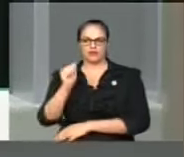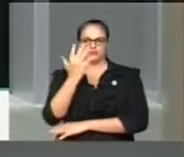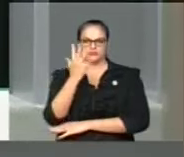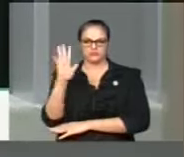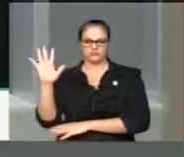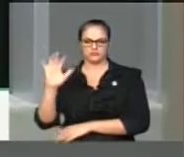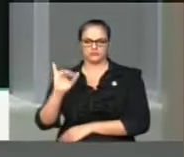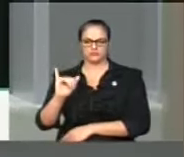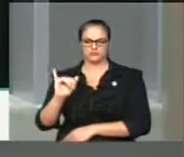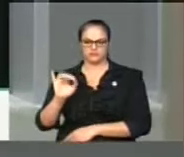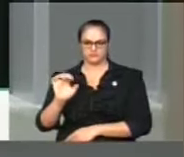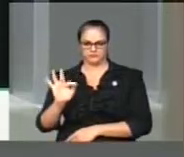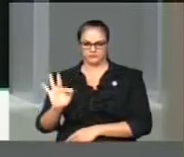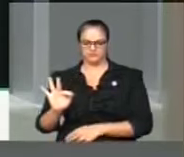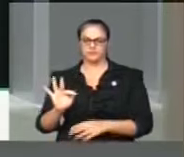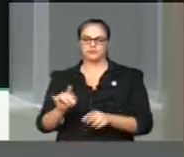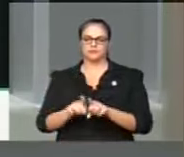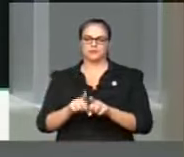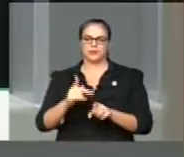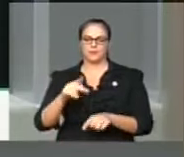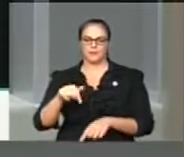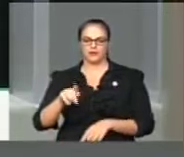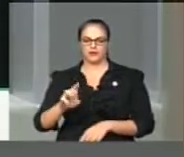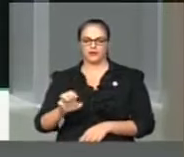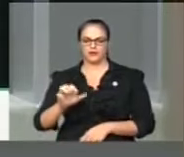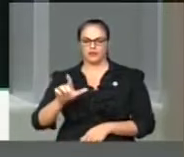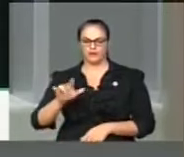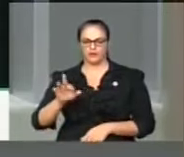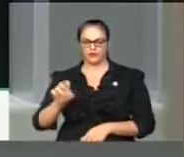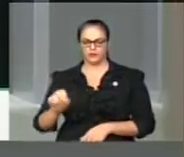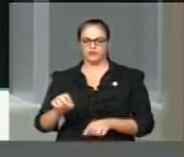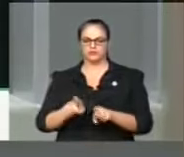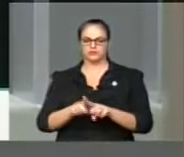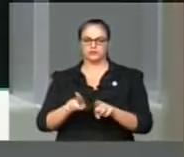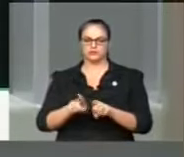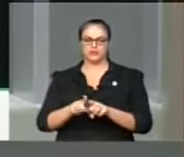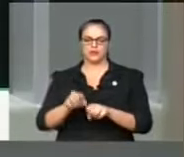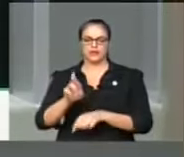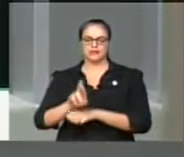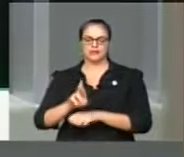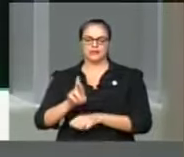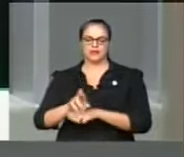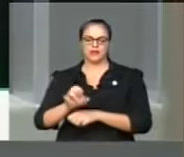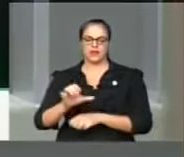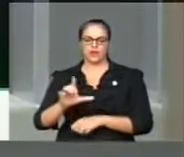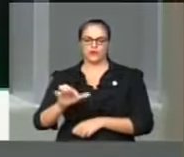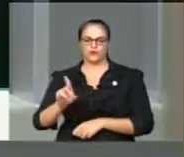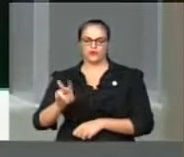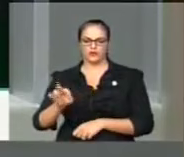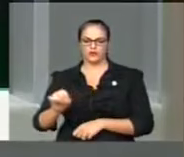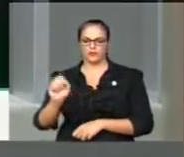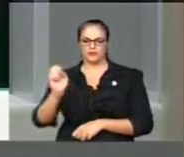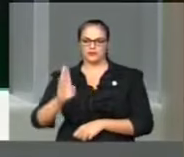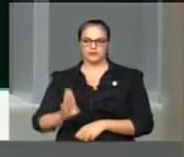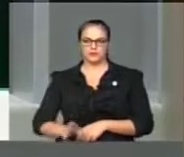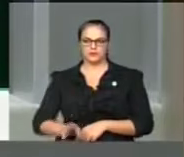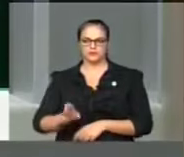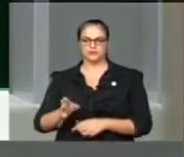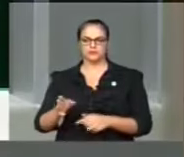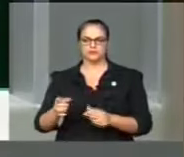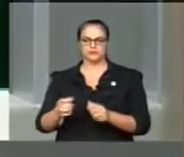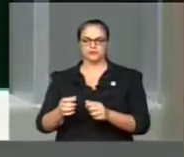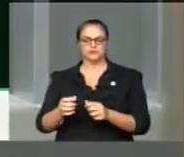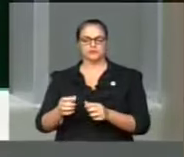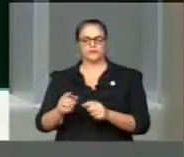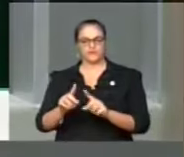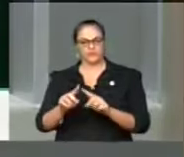Palfurado e a Reserva Eco Cerrado do Brasil, com o Governo do Estado de Minas Gerais. Vamos fazer uma